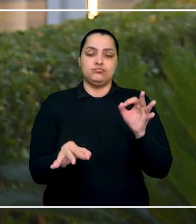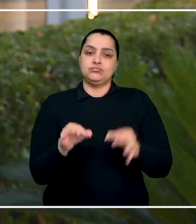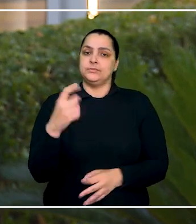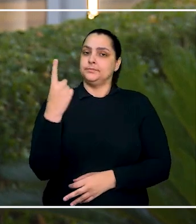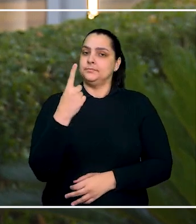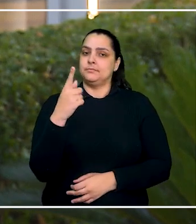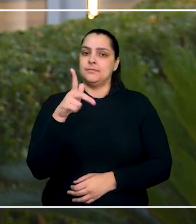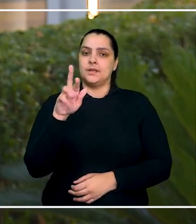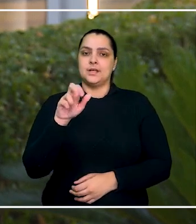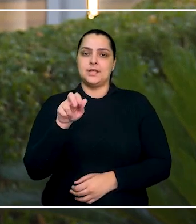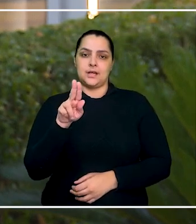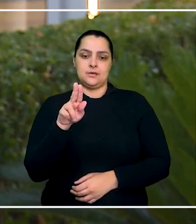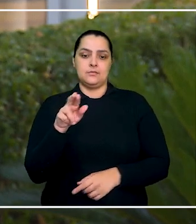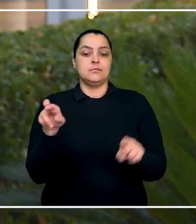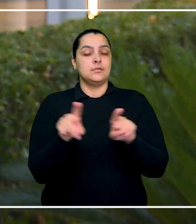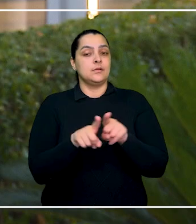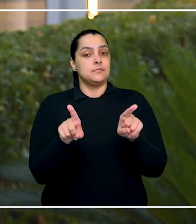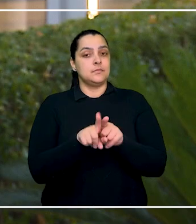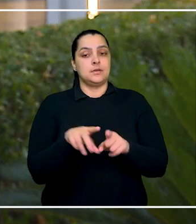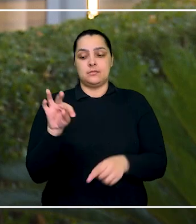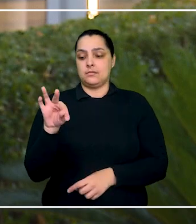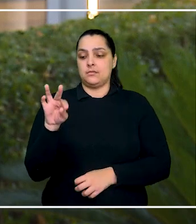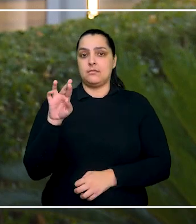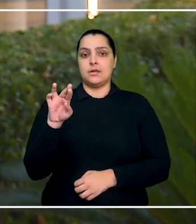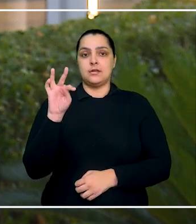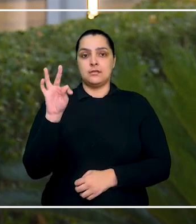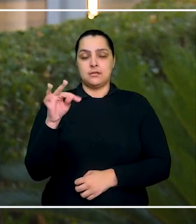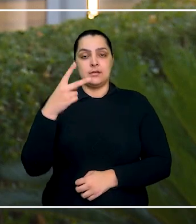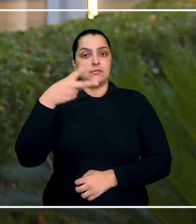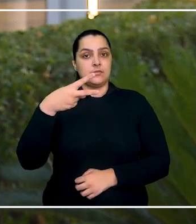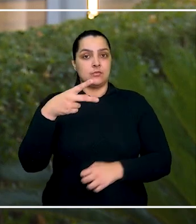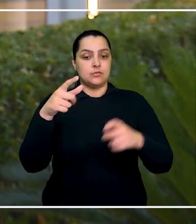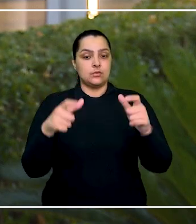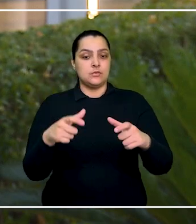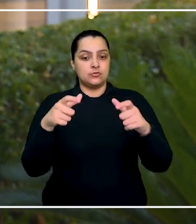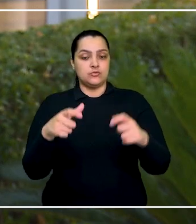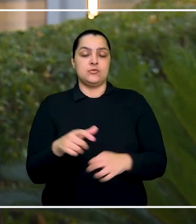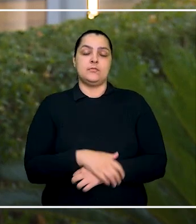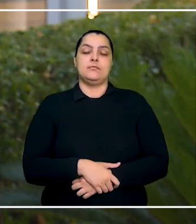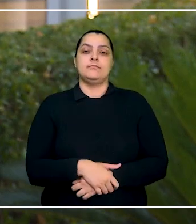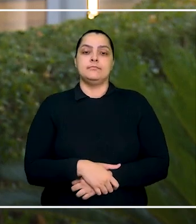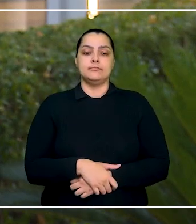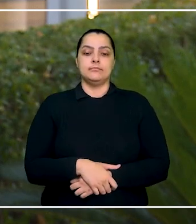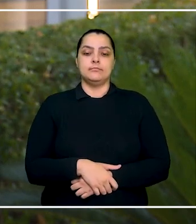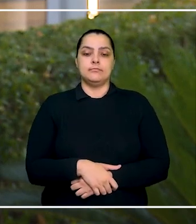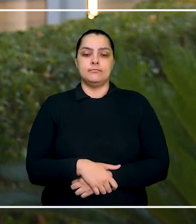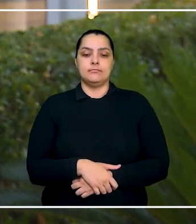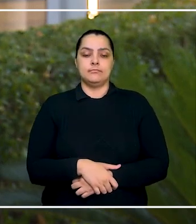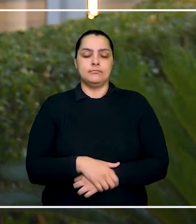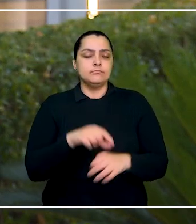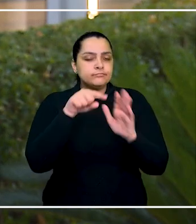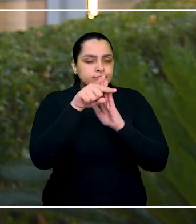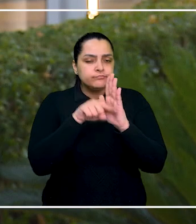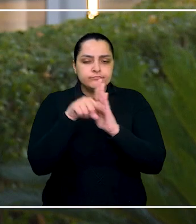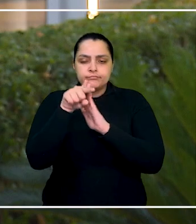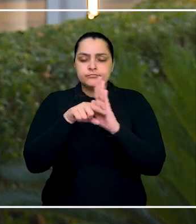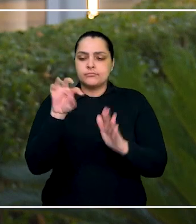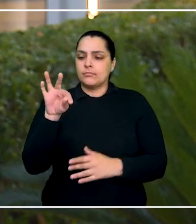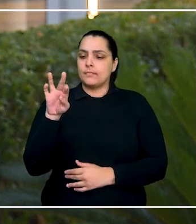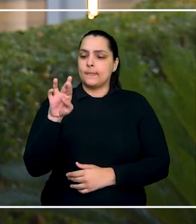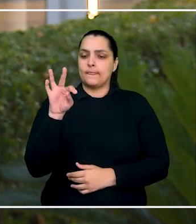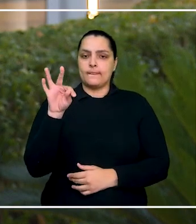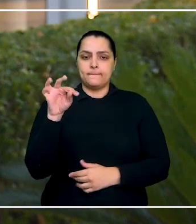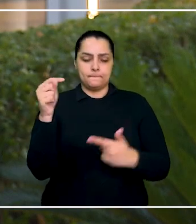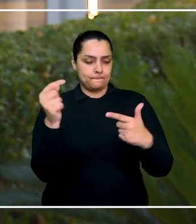juízo de primeiro grau e também pelo Tribunal Regional do Trabalho da Segunda Região, na capital paulista. Na avaliação do TRT,